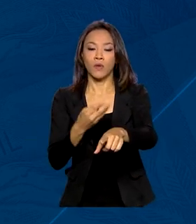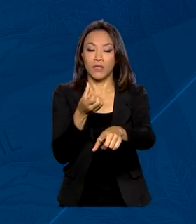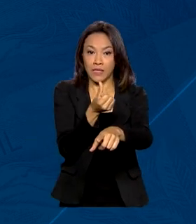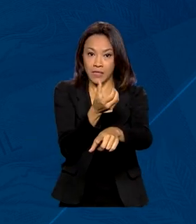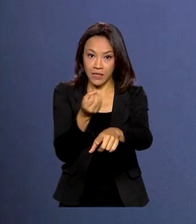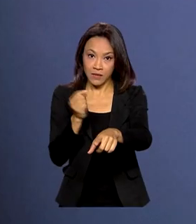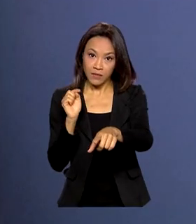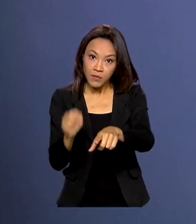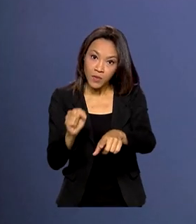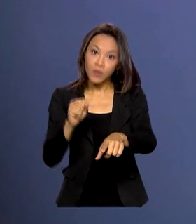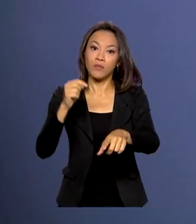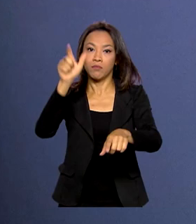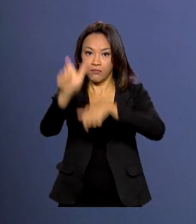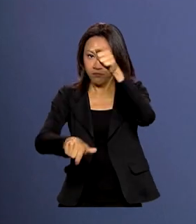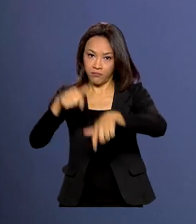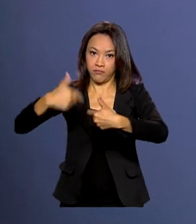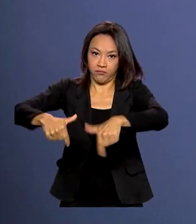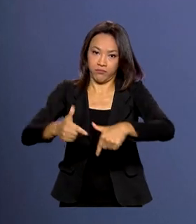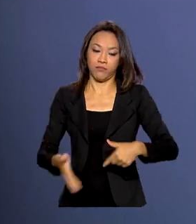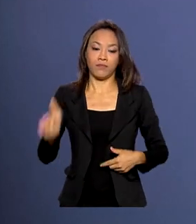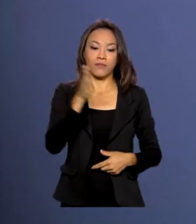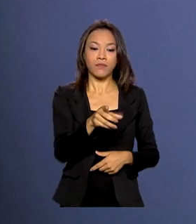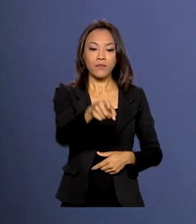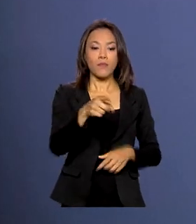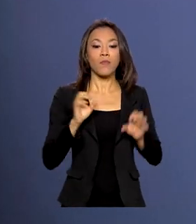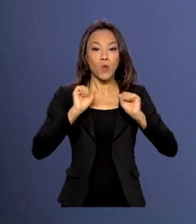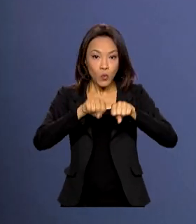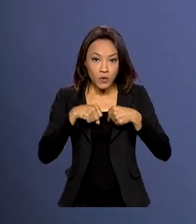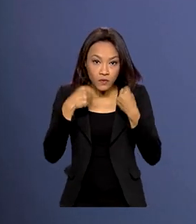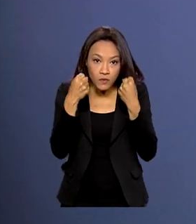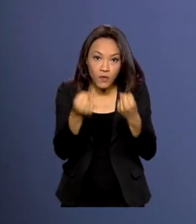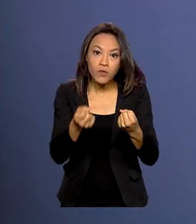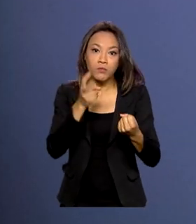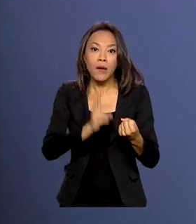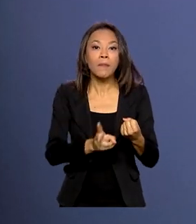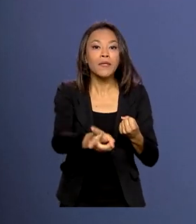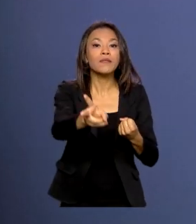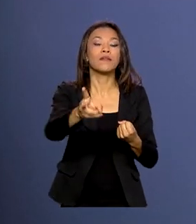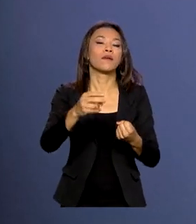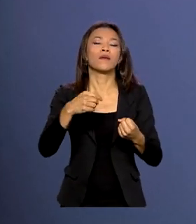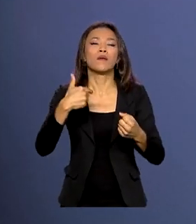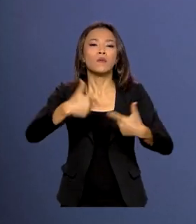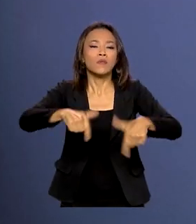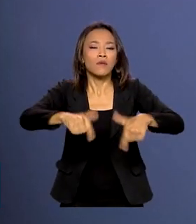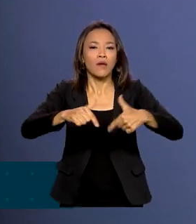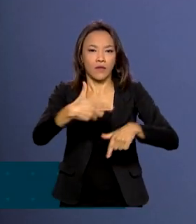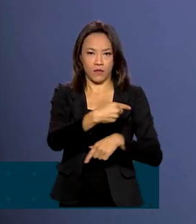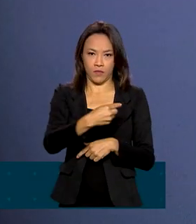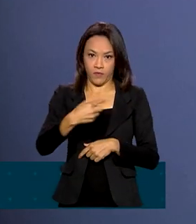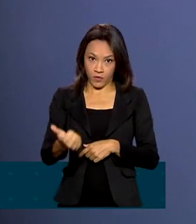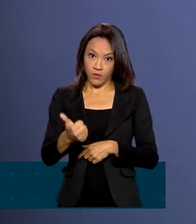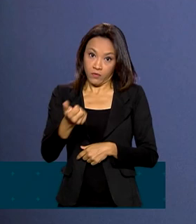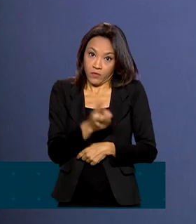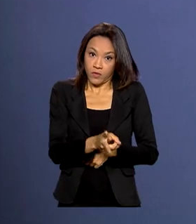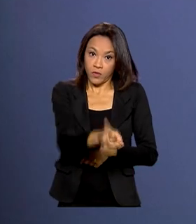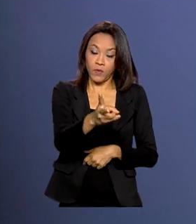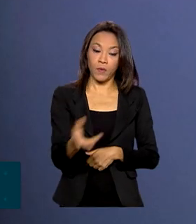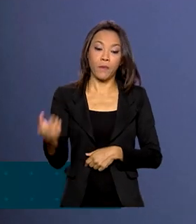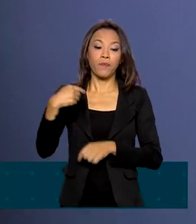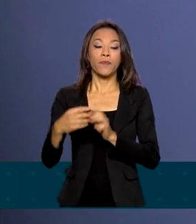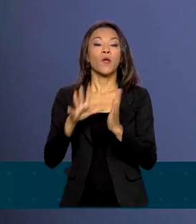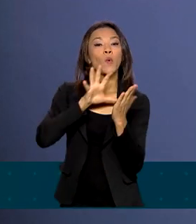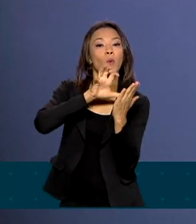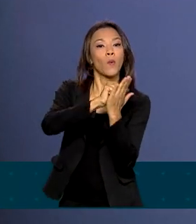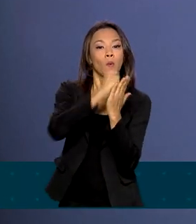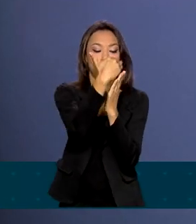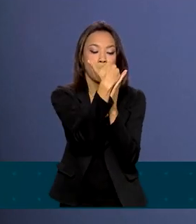empregados. O esforço para manter e gerar mais empregos em 2021 vem dando resultados. Dados do Cadastro